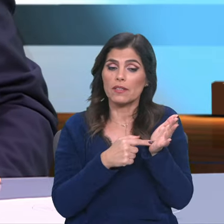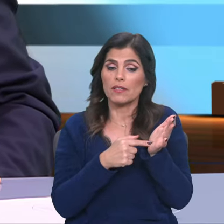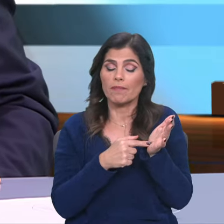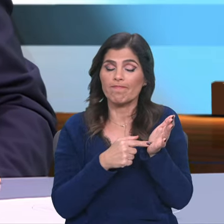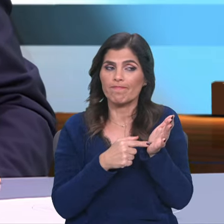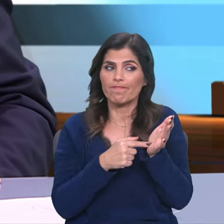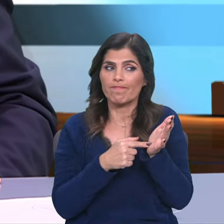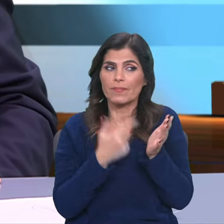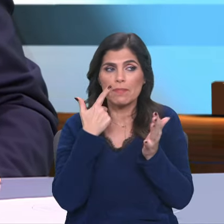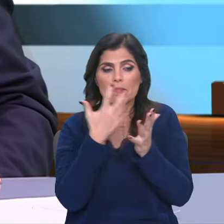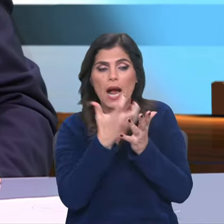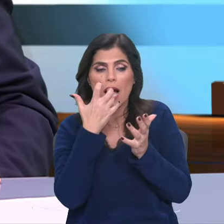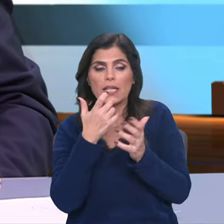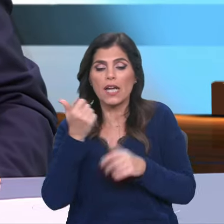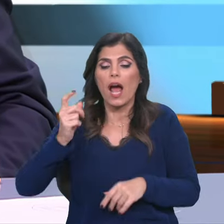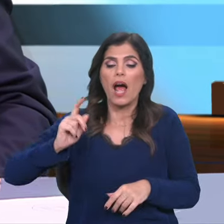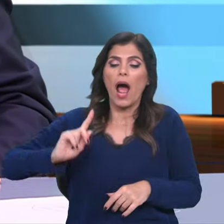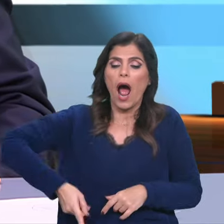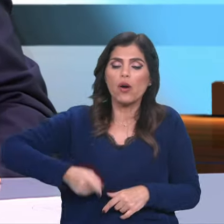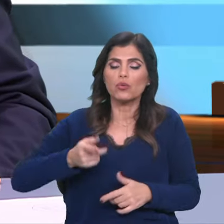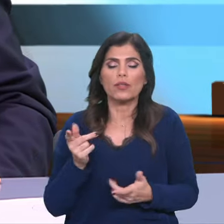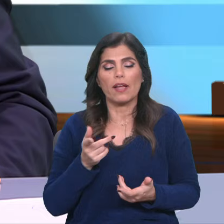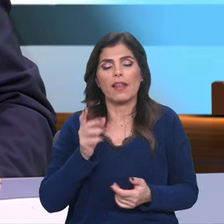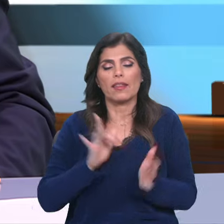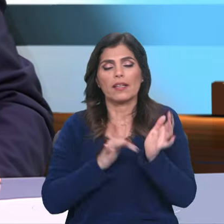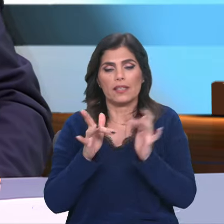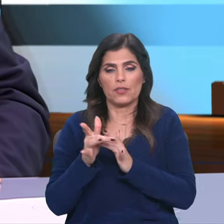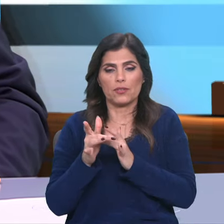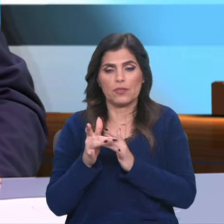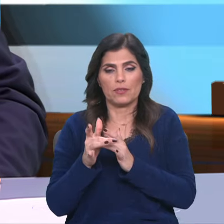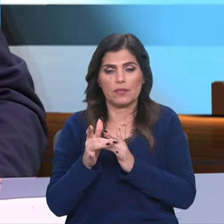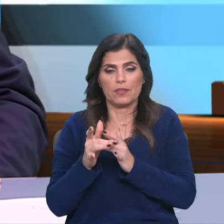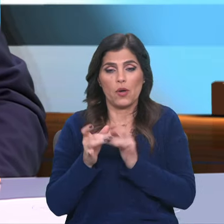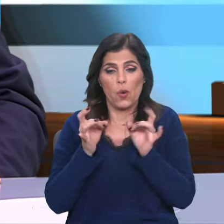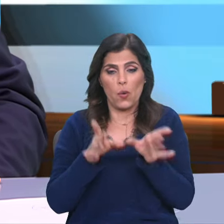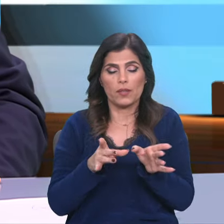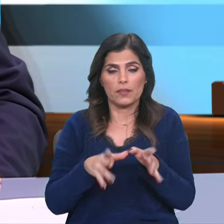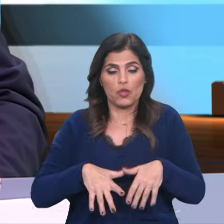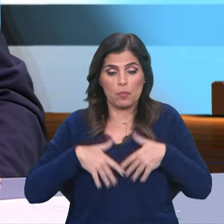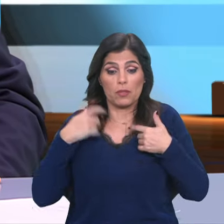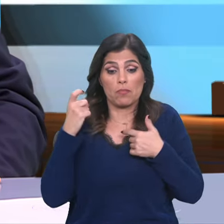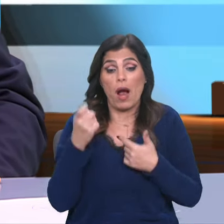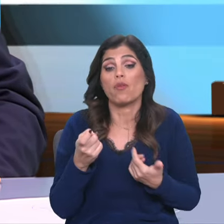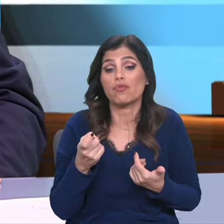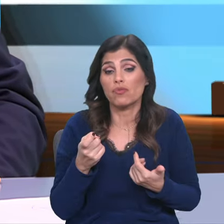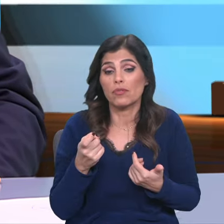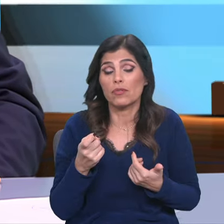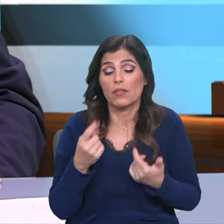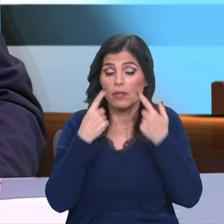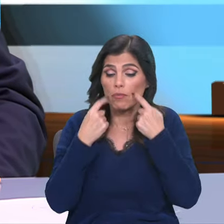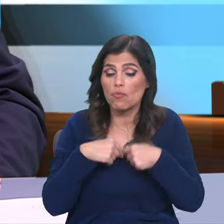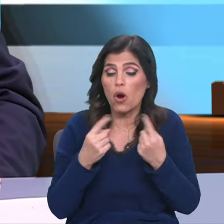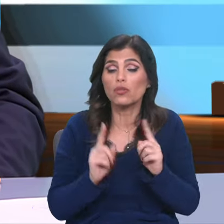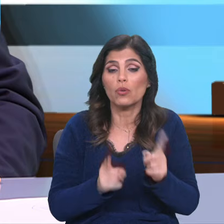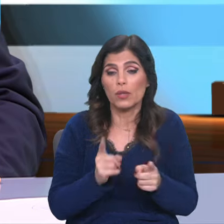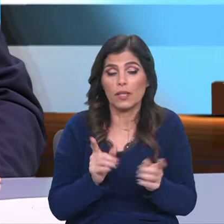autoridade de Jesus sobre os espíritos impuros, sobre o mal, não é? O que demonstra que Jesus,